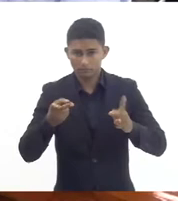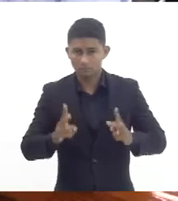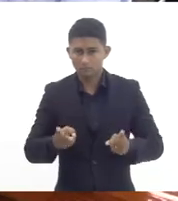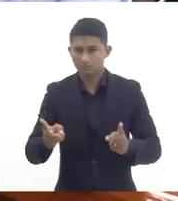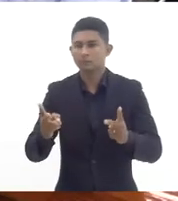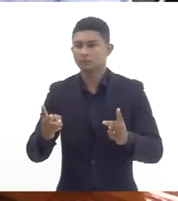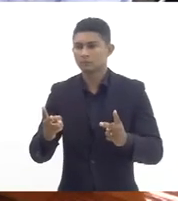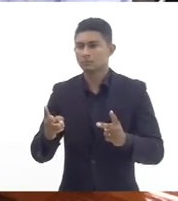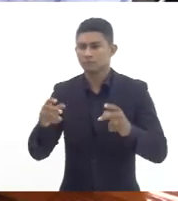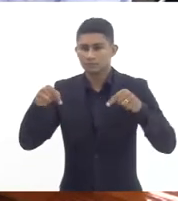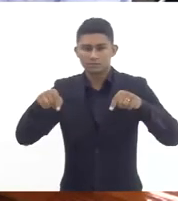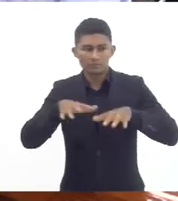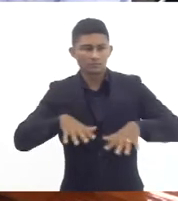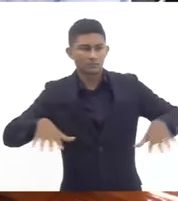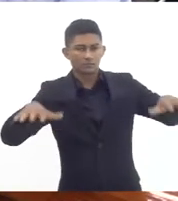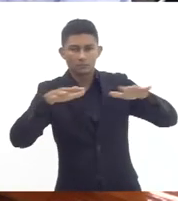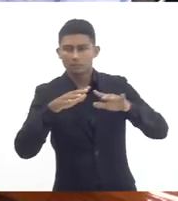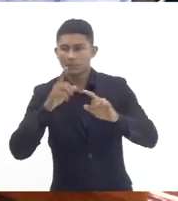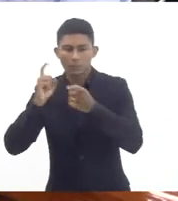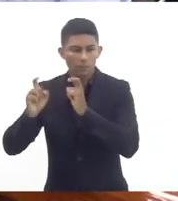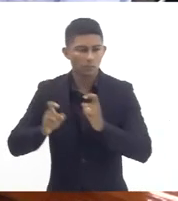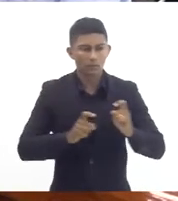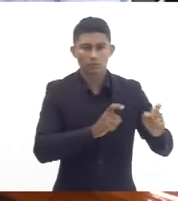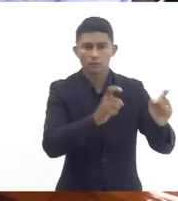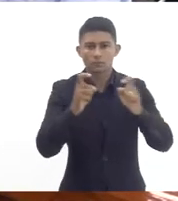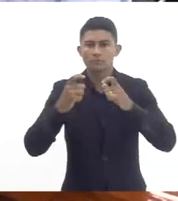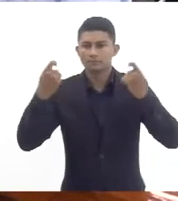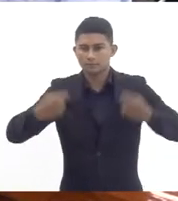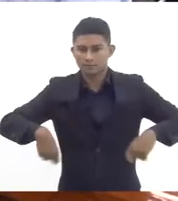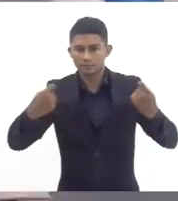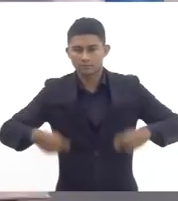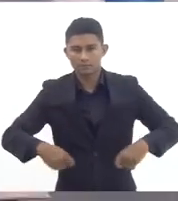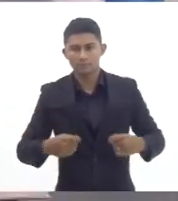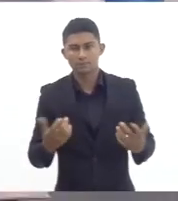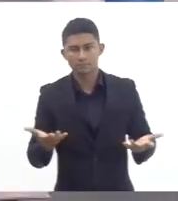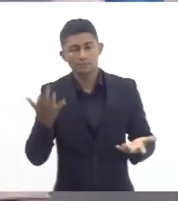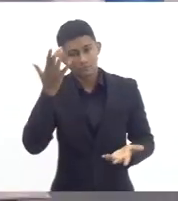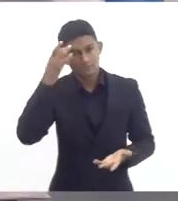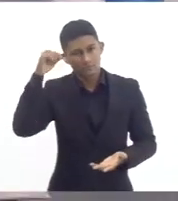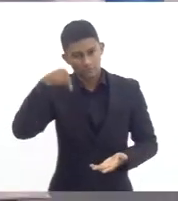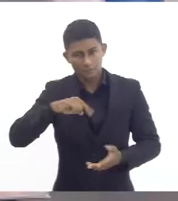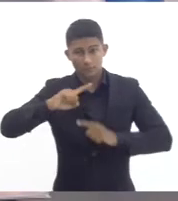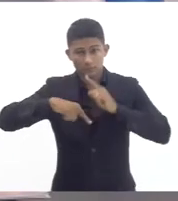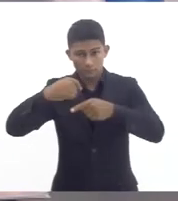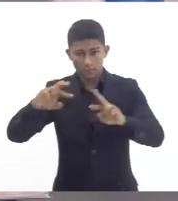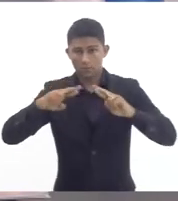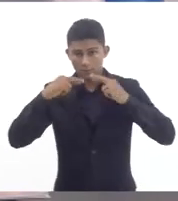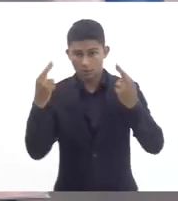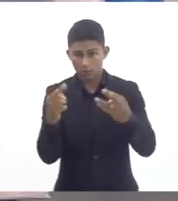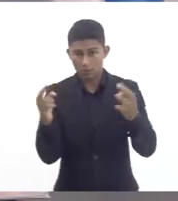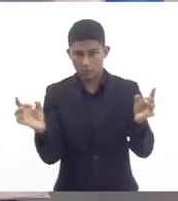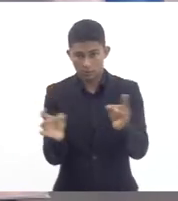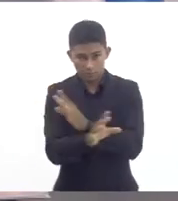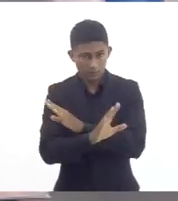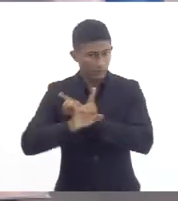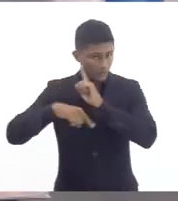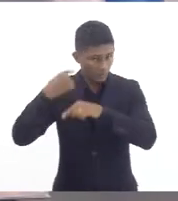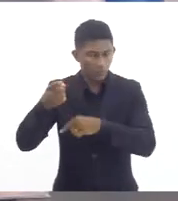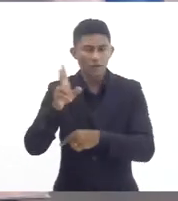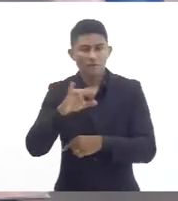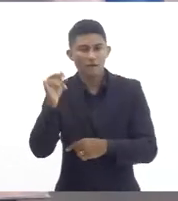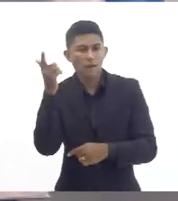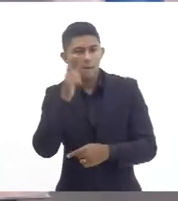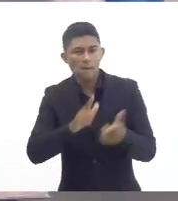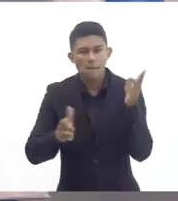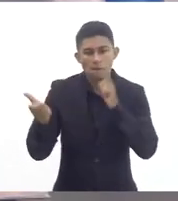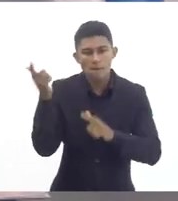debatendo com o conjunto aqui dos nossos convidados eu acho que a gente já vai sair daqui com algumas tarefas eu vou ouvir aqui os representantes da sociedade depois eu vou querer